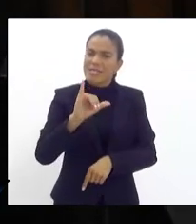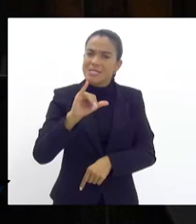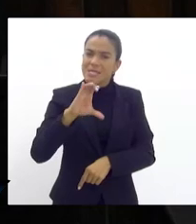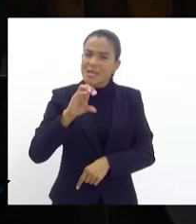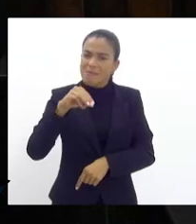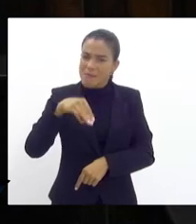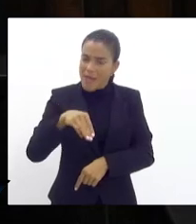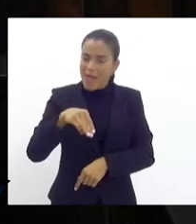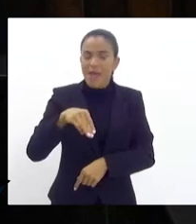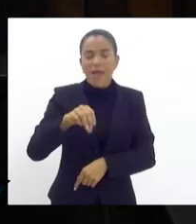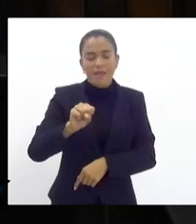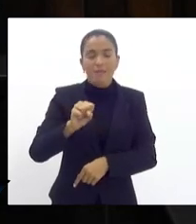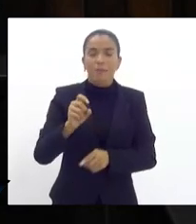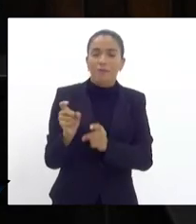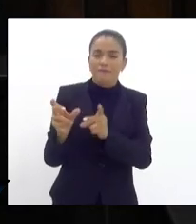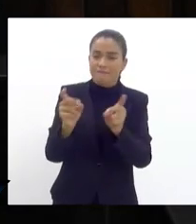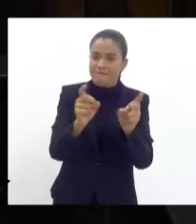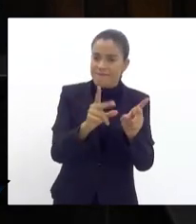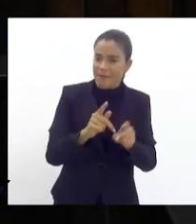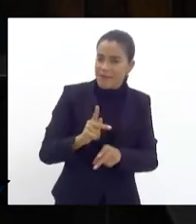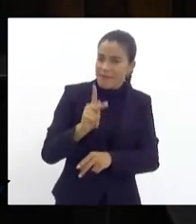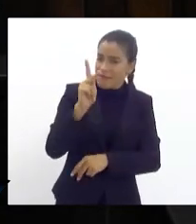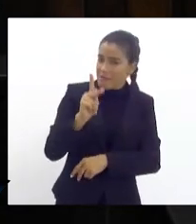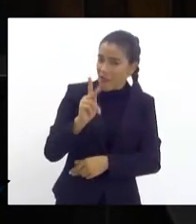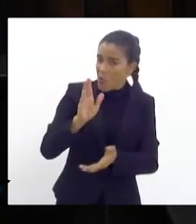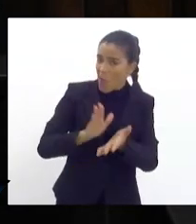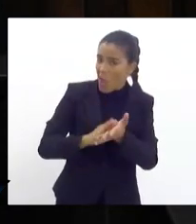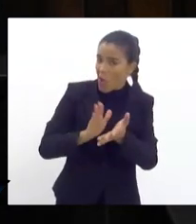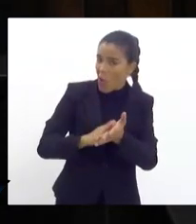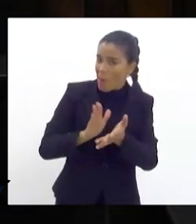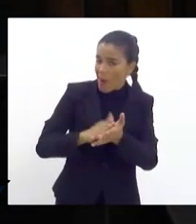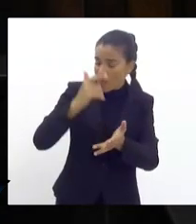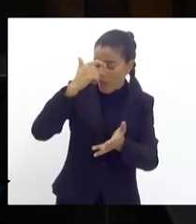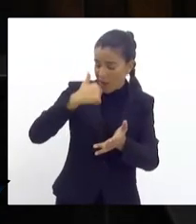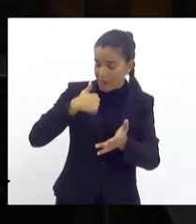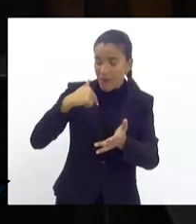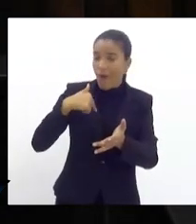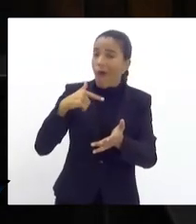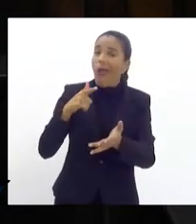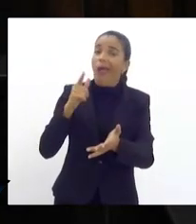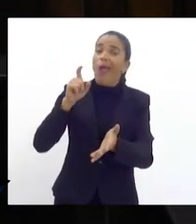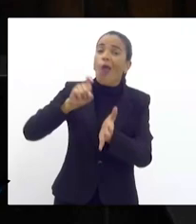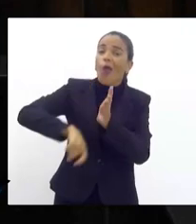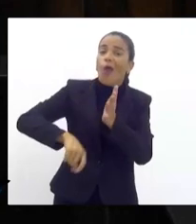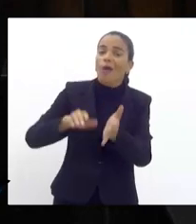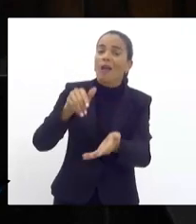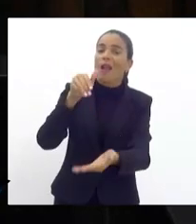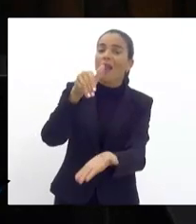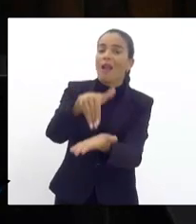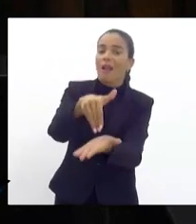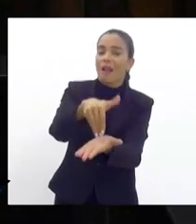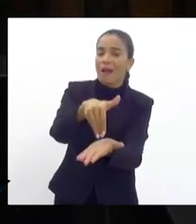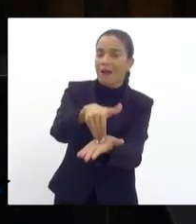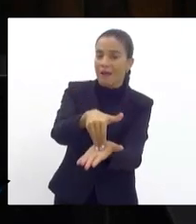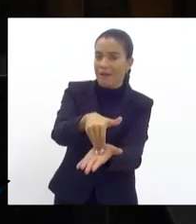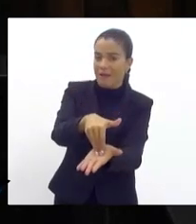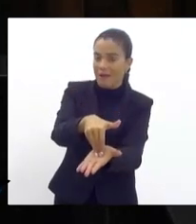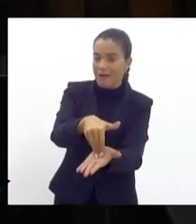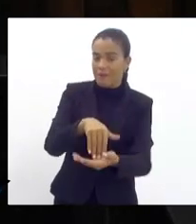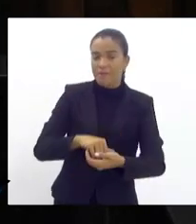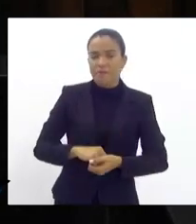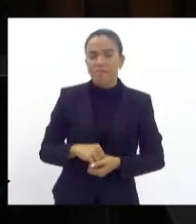destilação do petróleo não seja mais cobrado na origem, seja cobrado no destino. Senhor presidente,